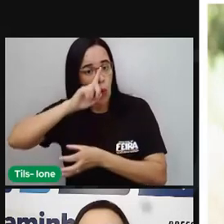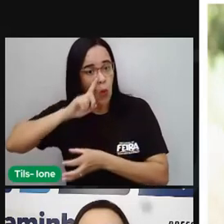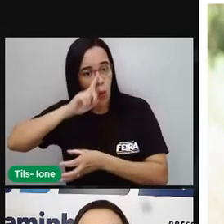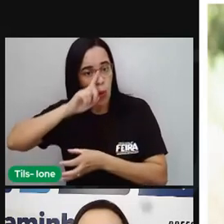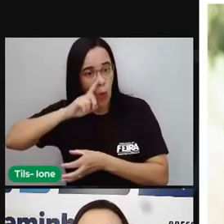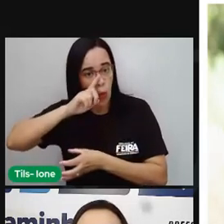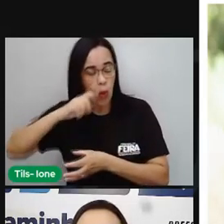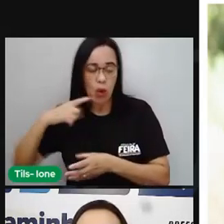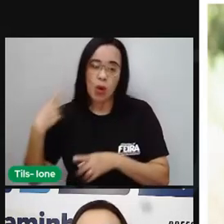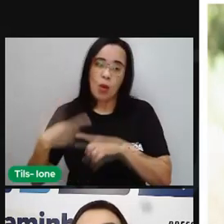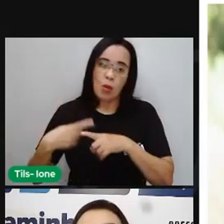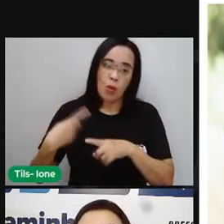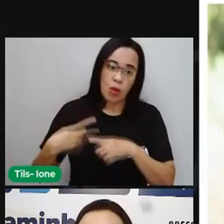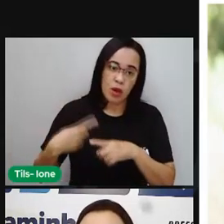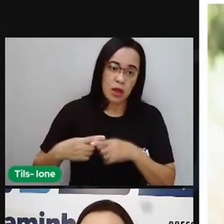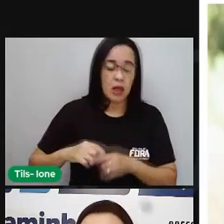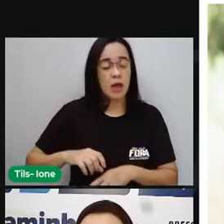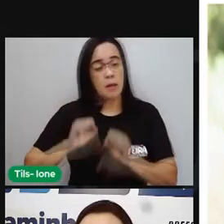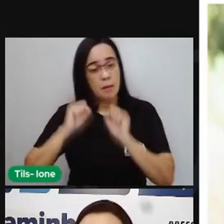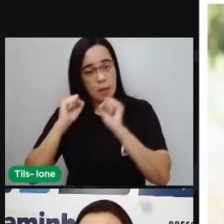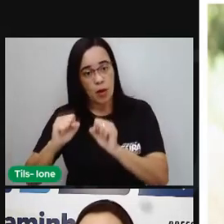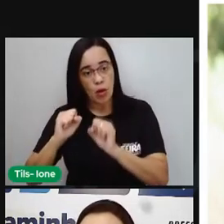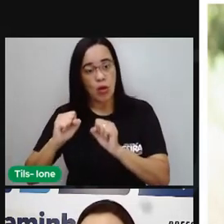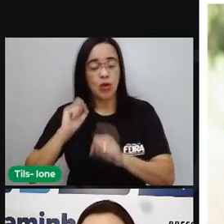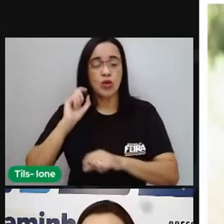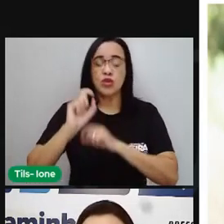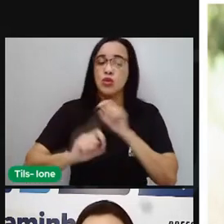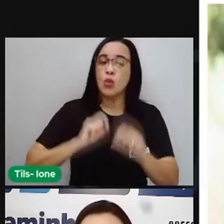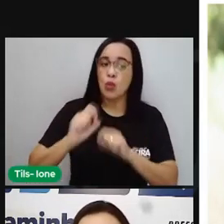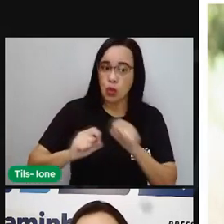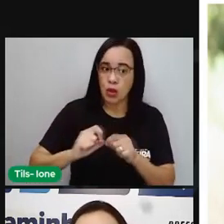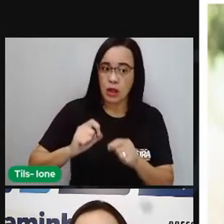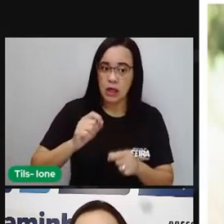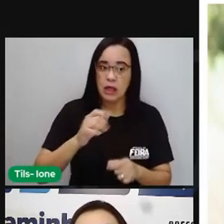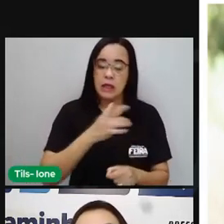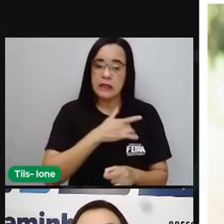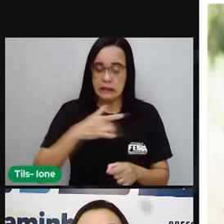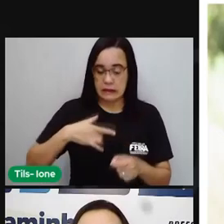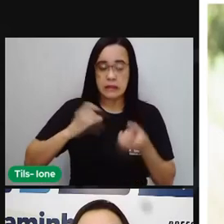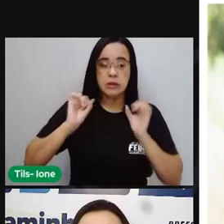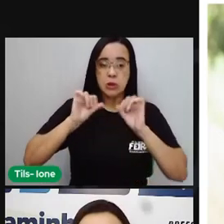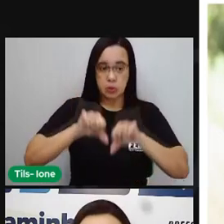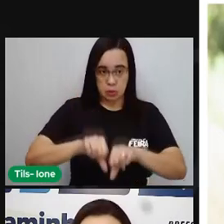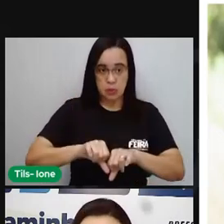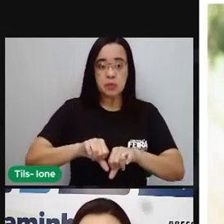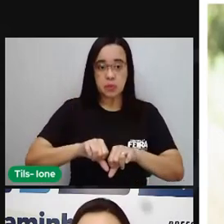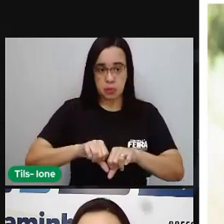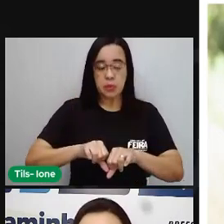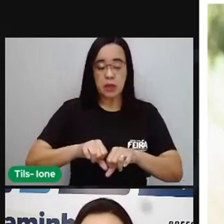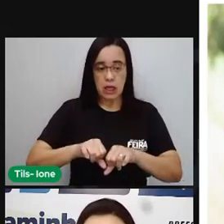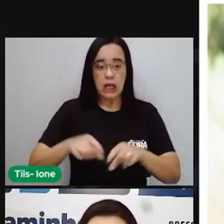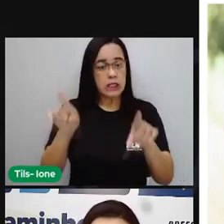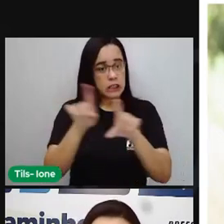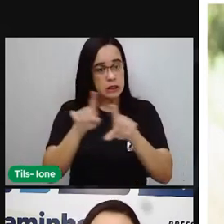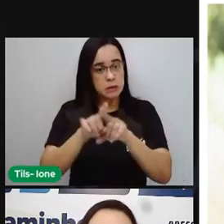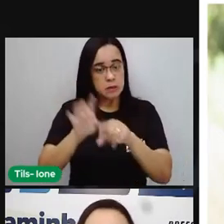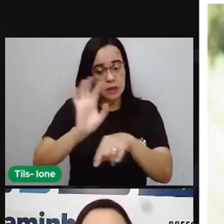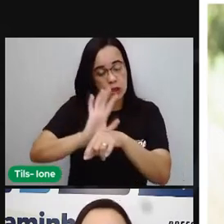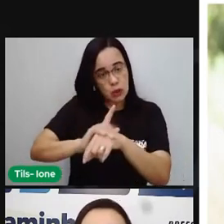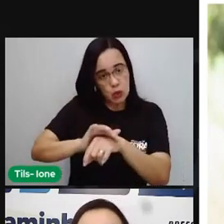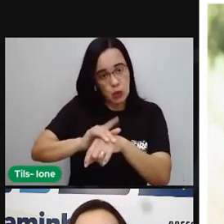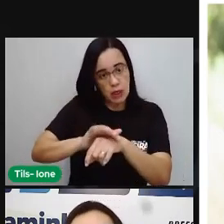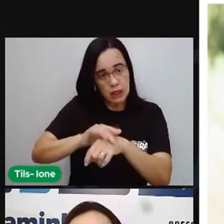tem uma possibilidade, uma probabilidade de desenvolver o Covid de forma mais grave.